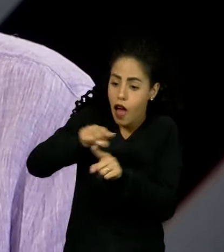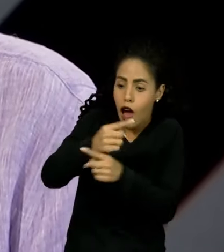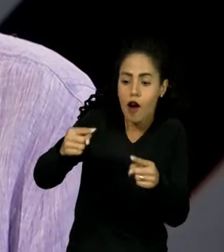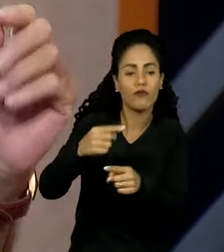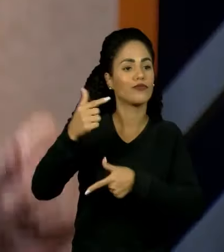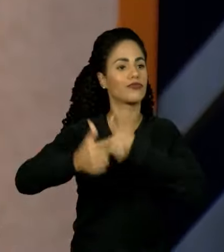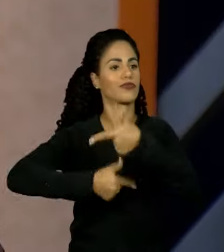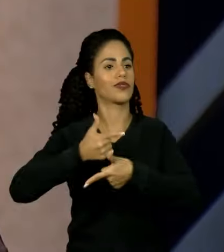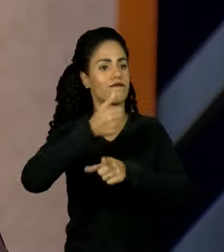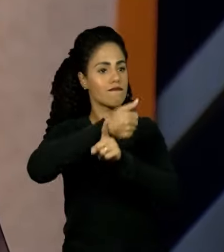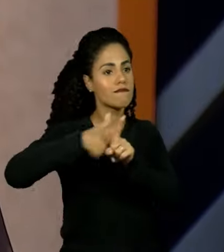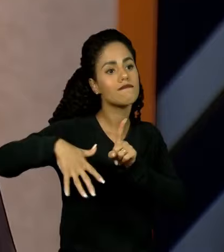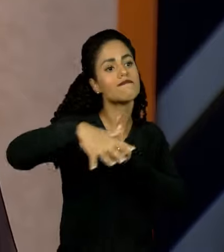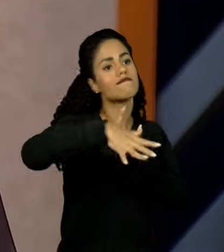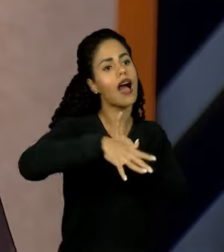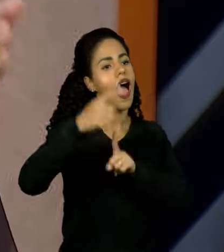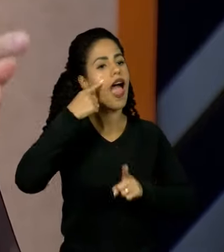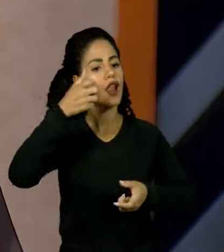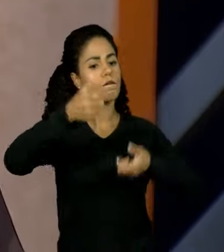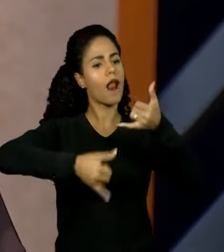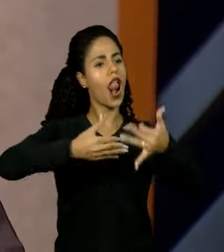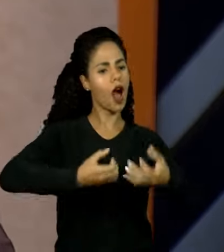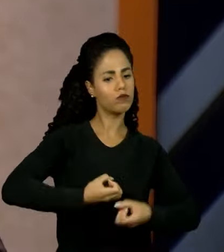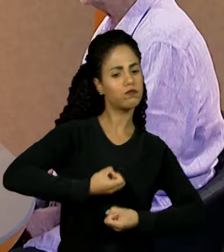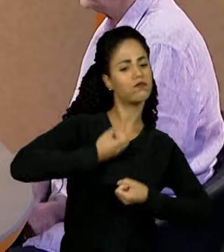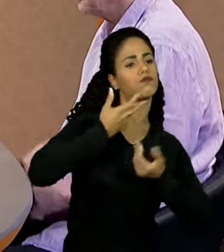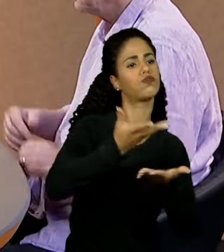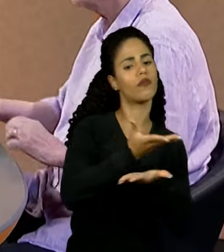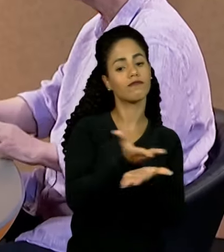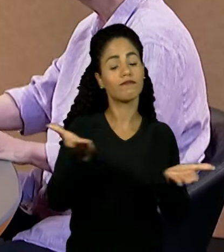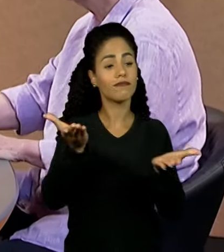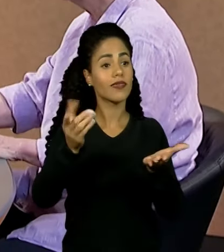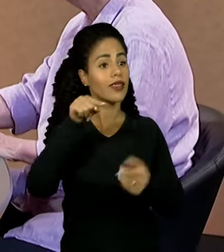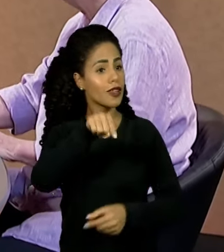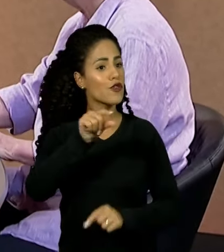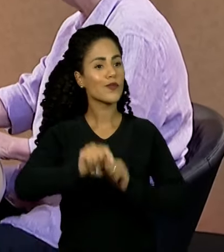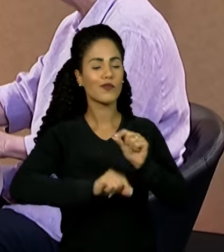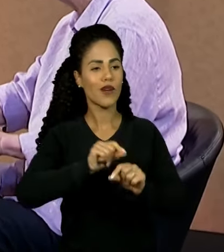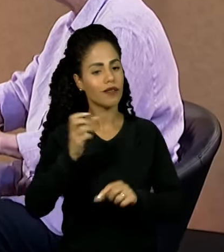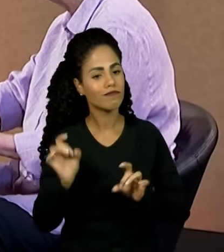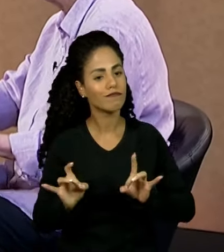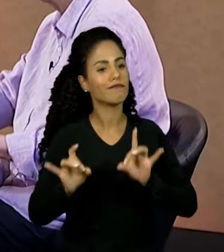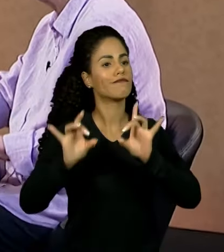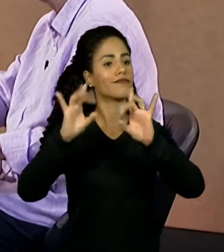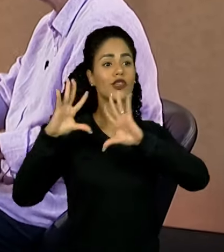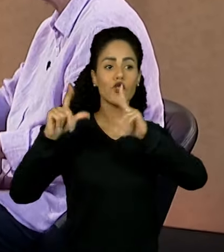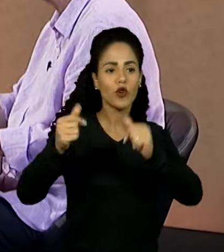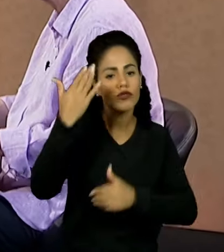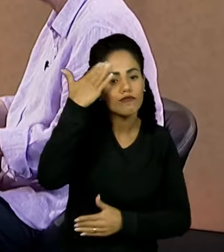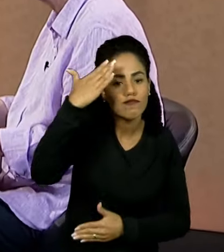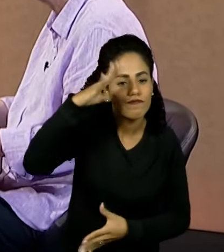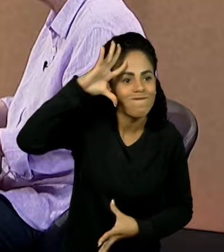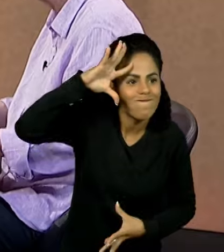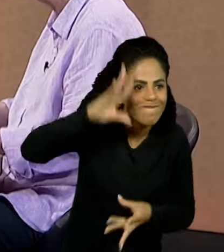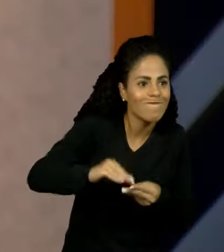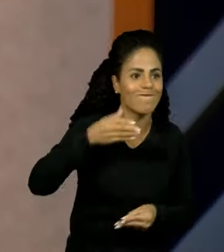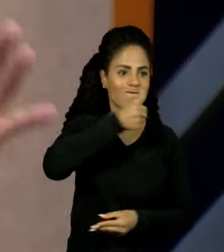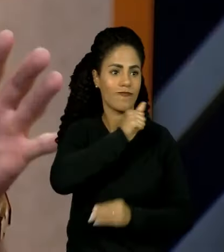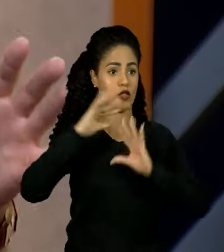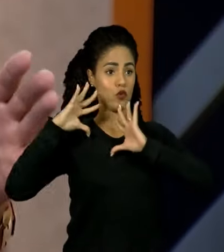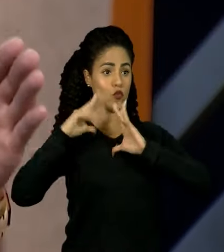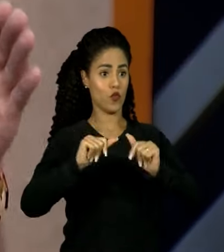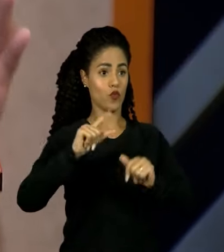o nosso trabalho social. Ela já conversa, ela dialoga com esse jovem. Ela é tão especial que ela chega pra todos e ela resgata todos.